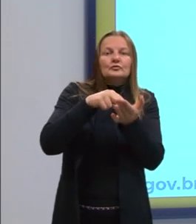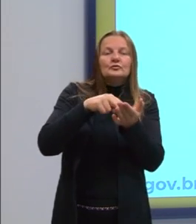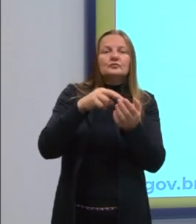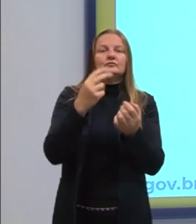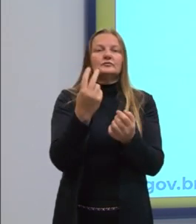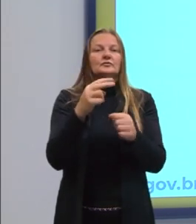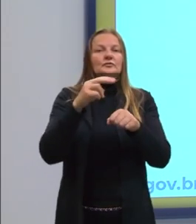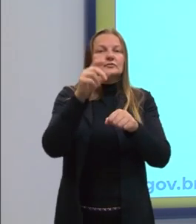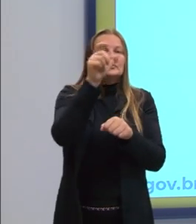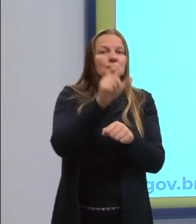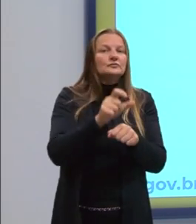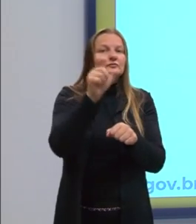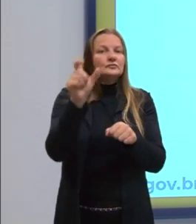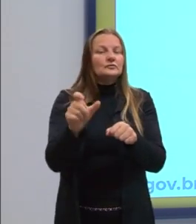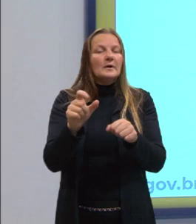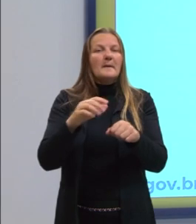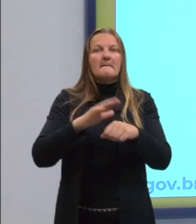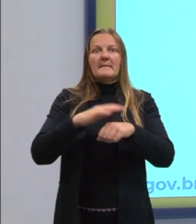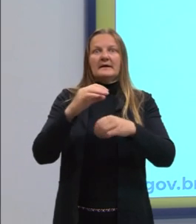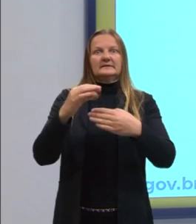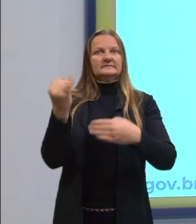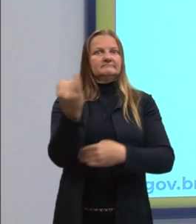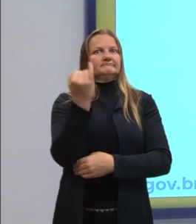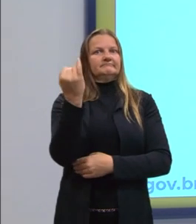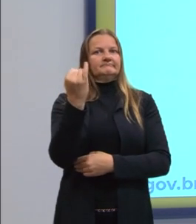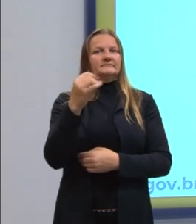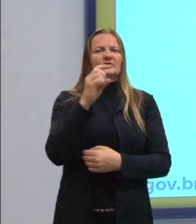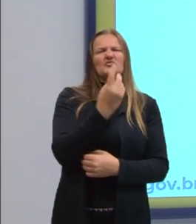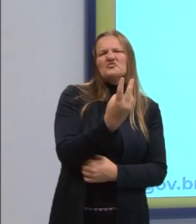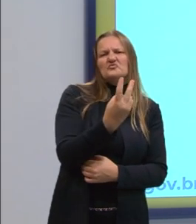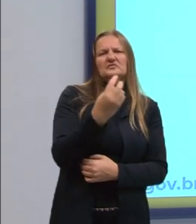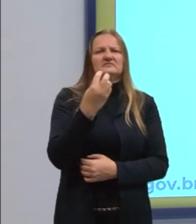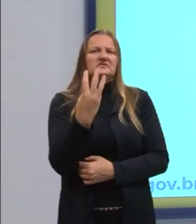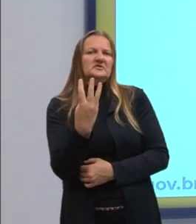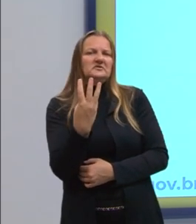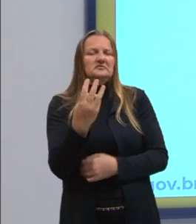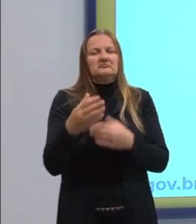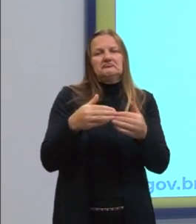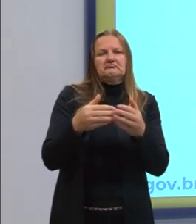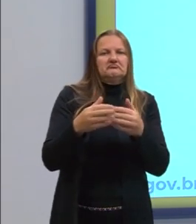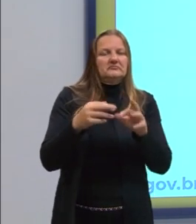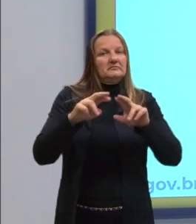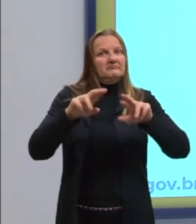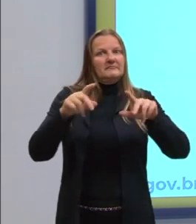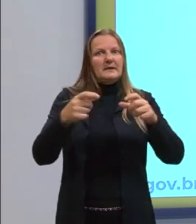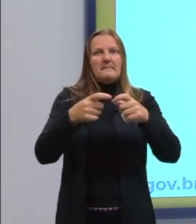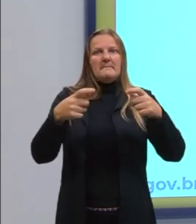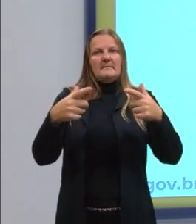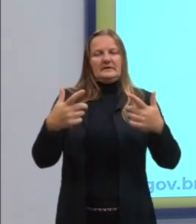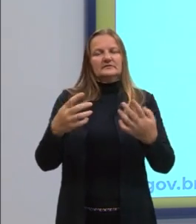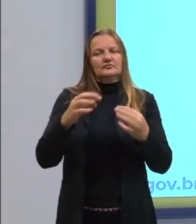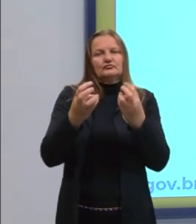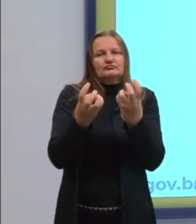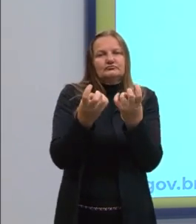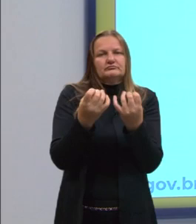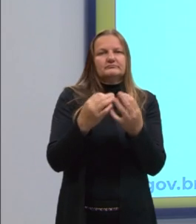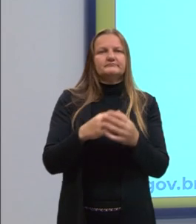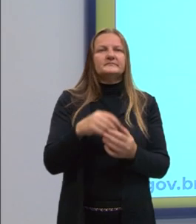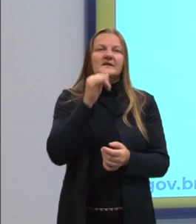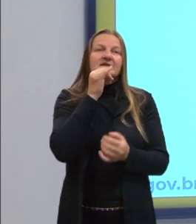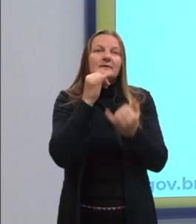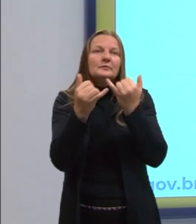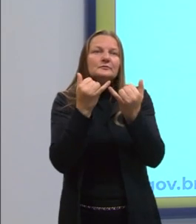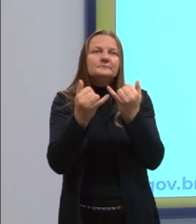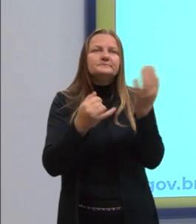seja, mais de uma palavra principal. Podem ser duas, podem ser três. É indiferente. Olhem o